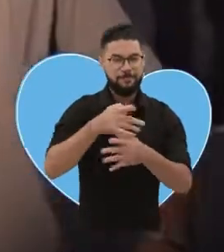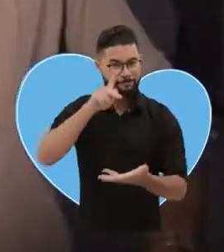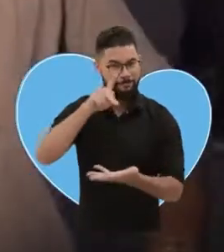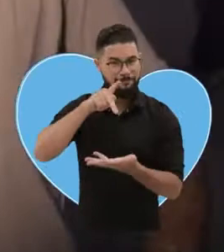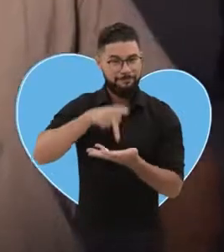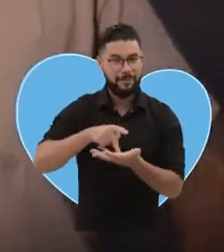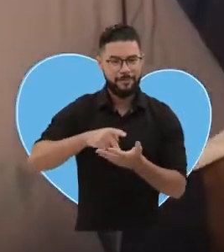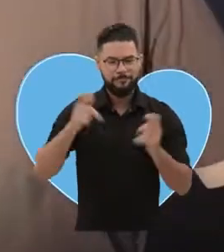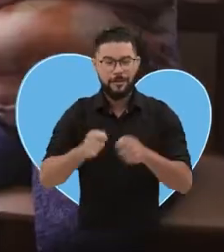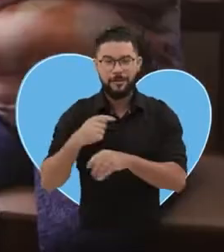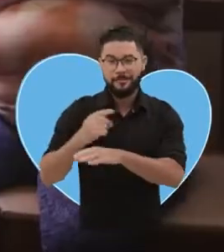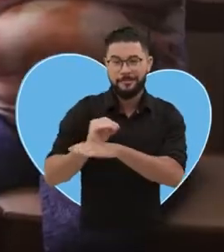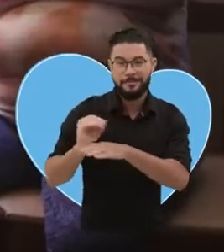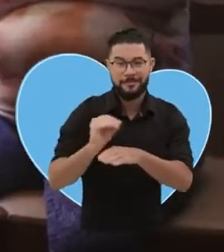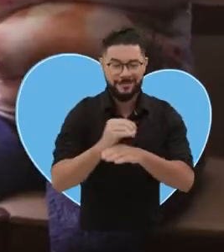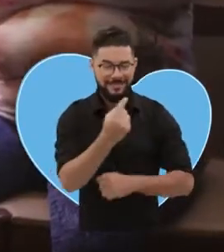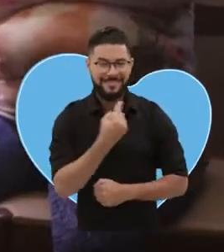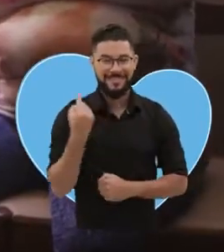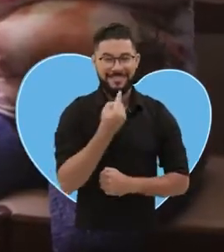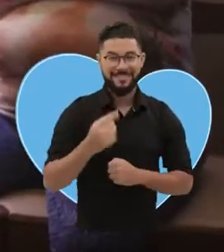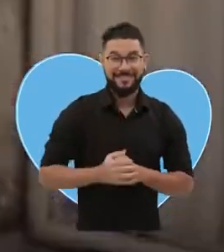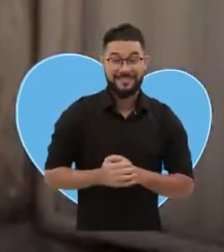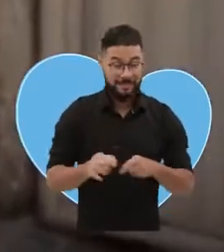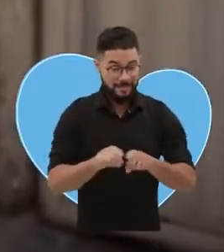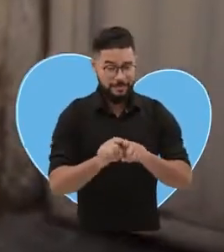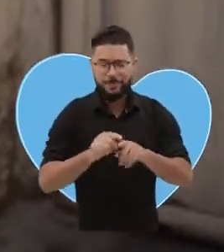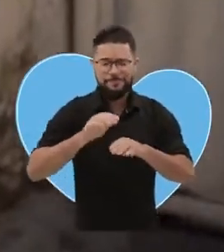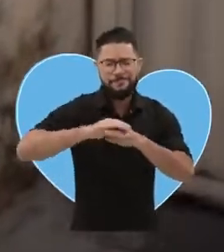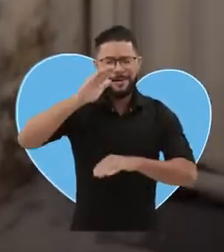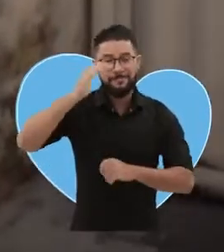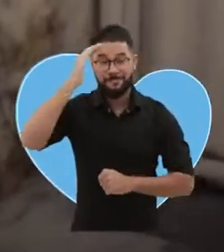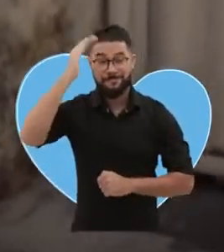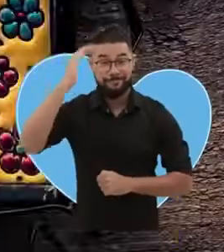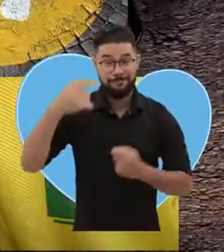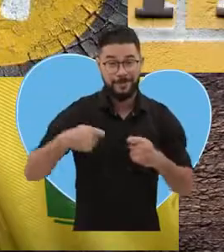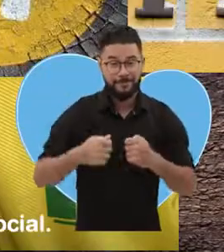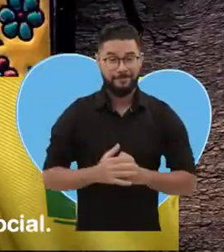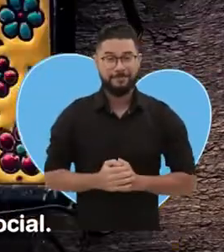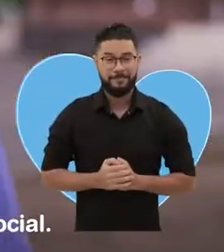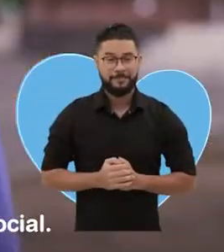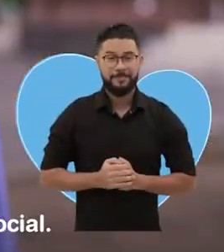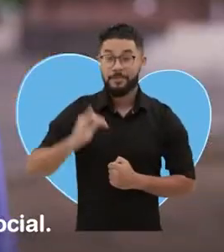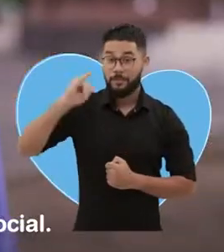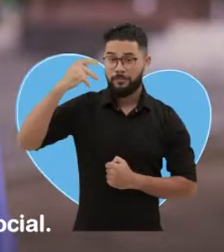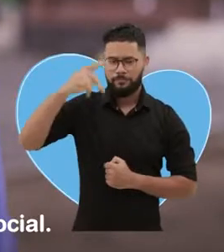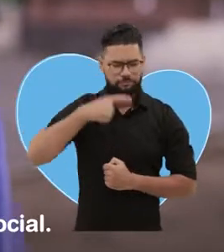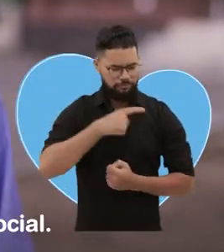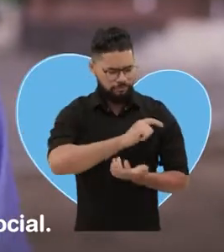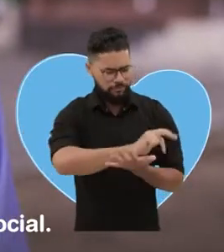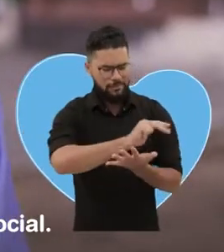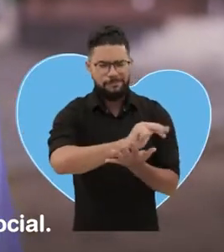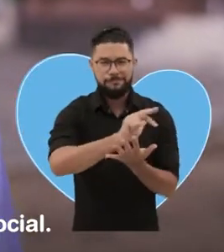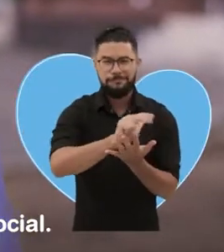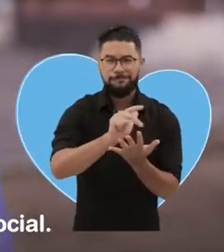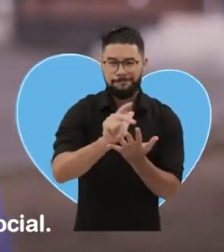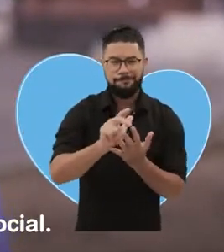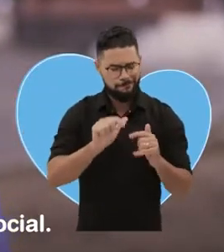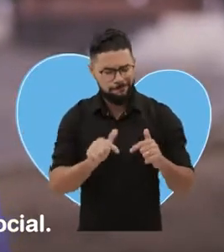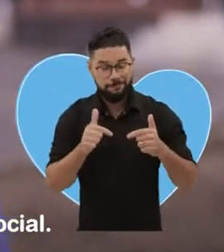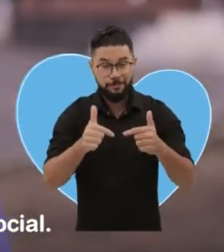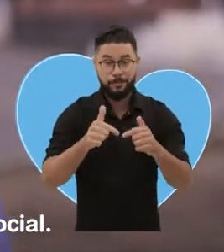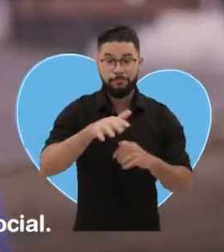pronto, de verdade, para cuidar da gente e de quem mais precisa. João Pessoa tem inúmeros